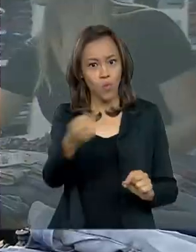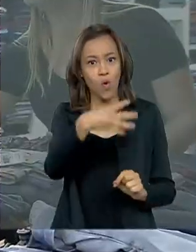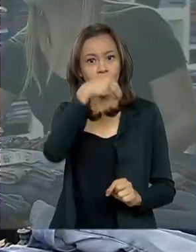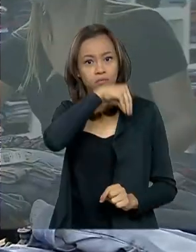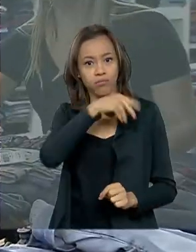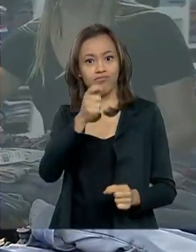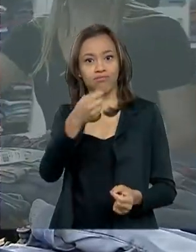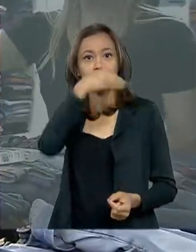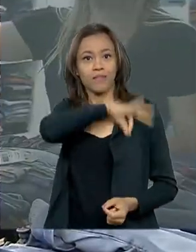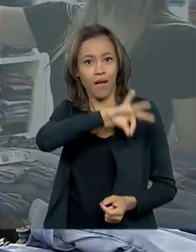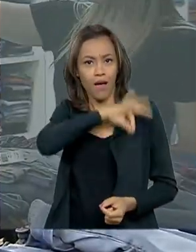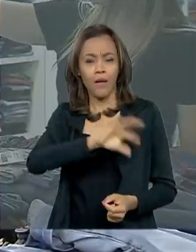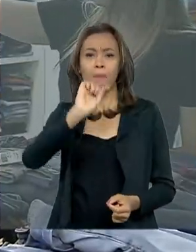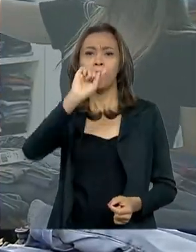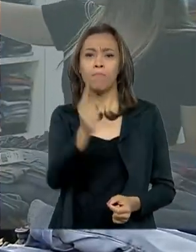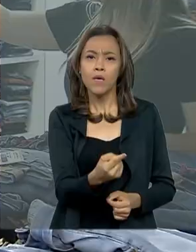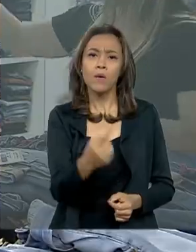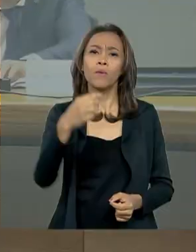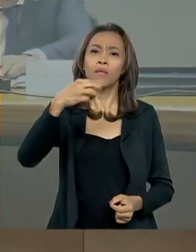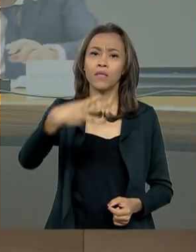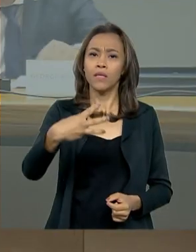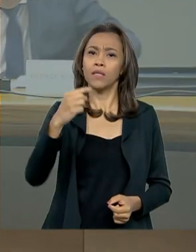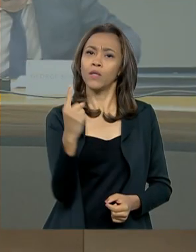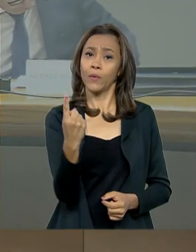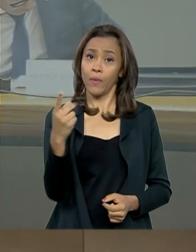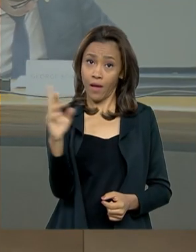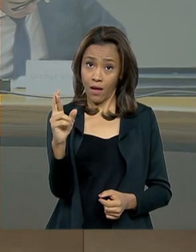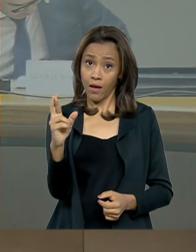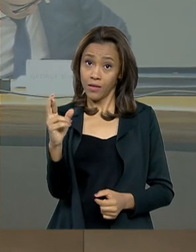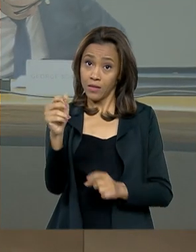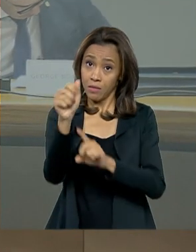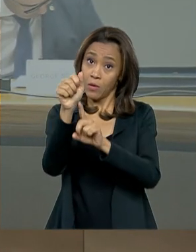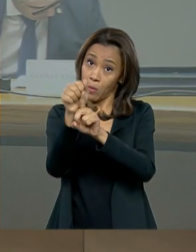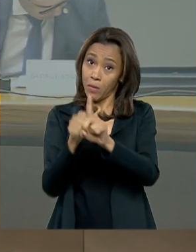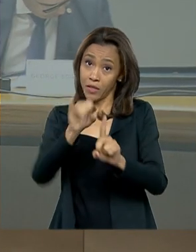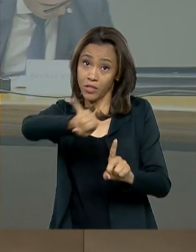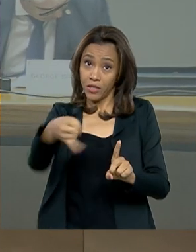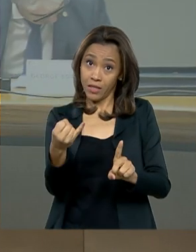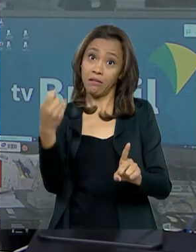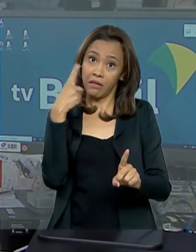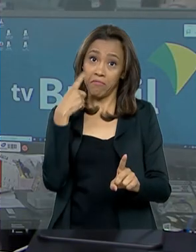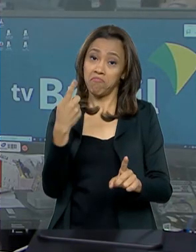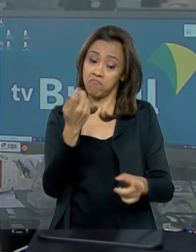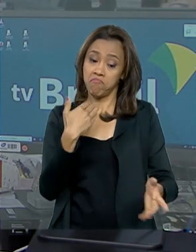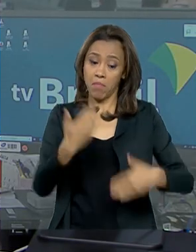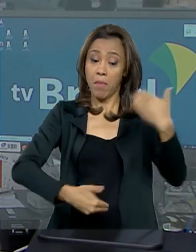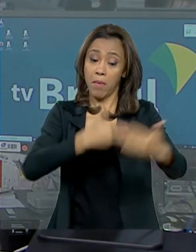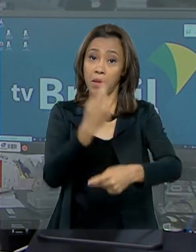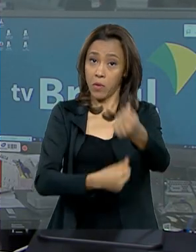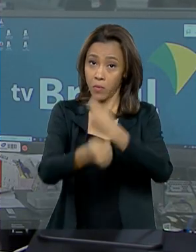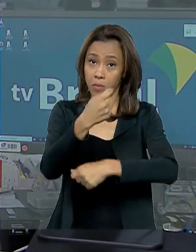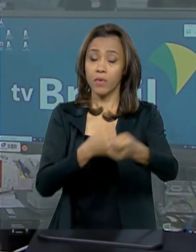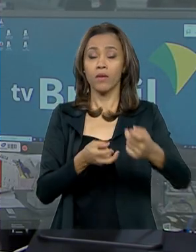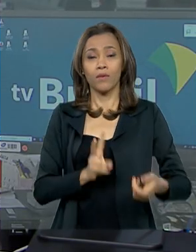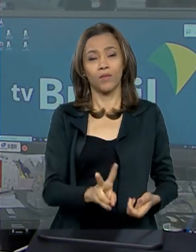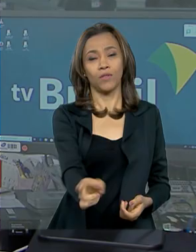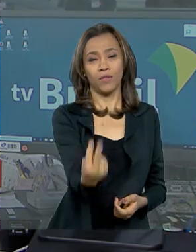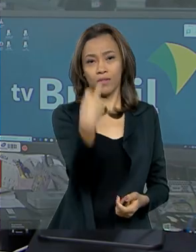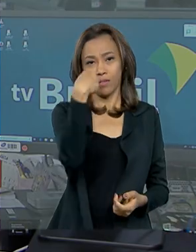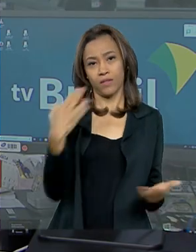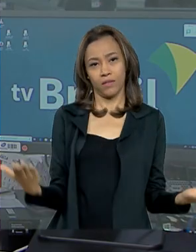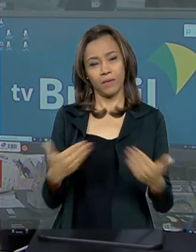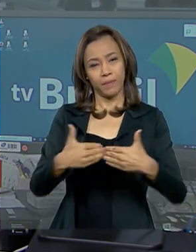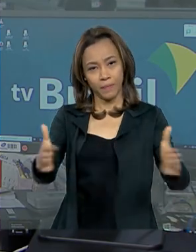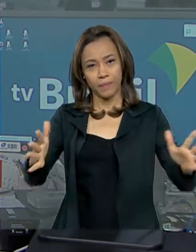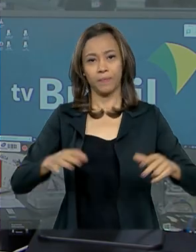mínimo em R$.031 a partir de janeiro e prevê crescimento da economia. Fique com a gente, o Brasil em dia